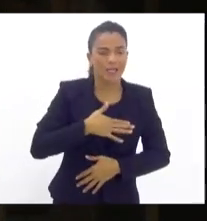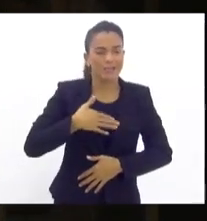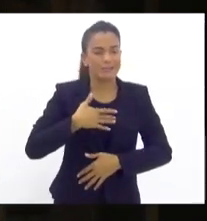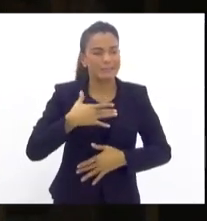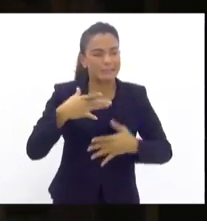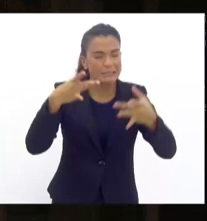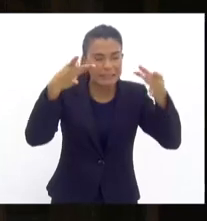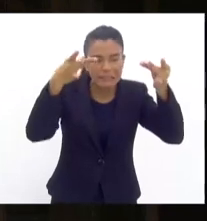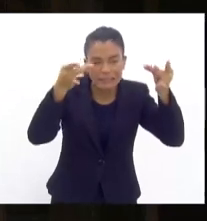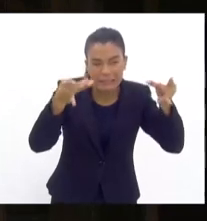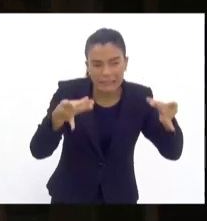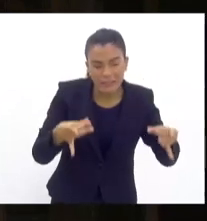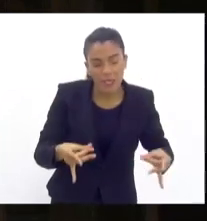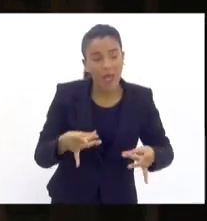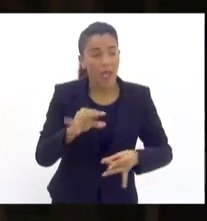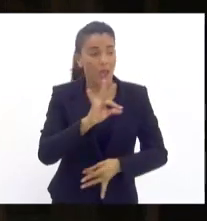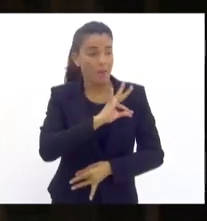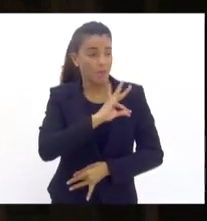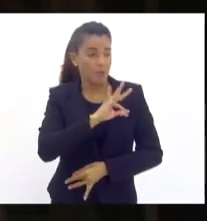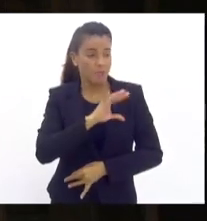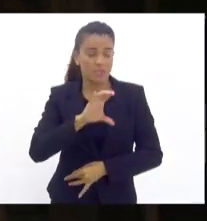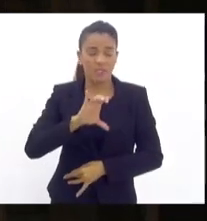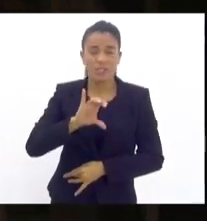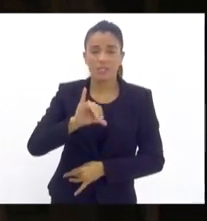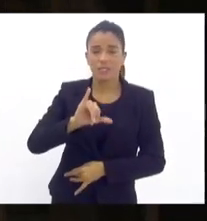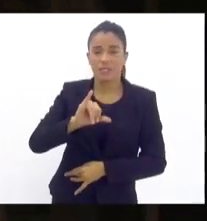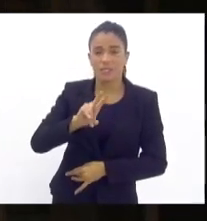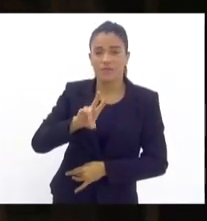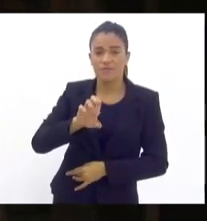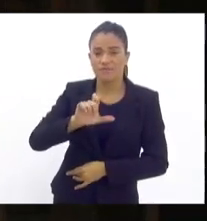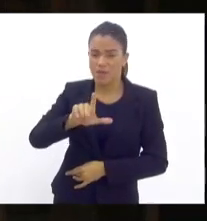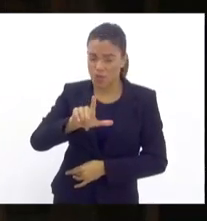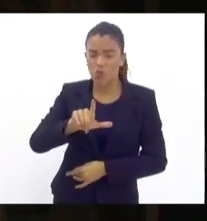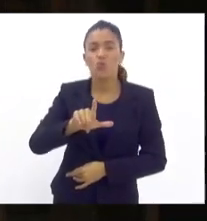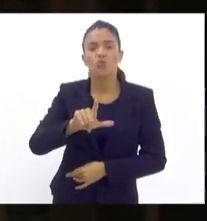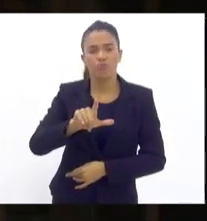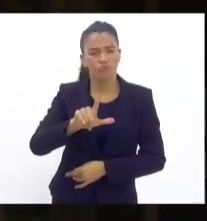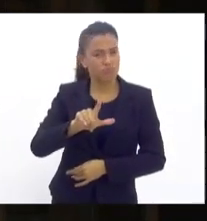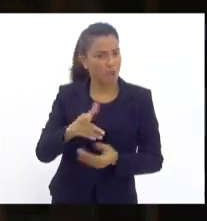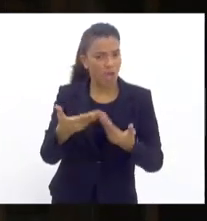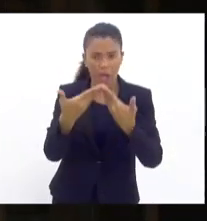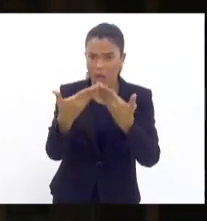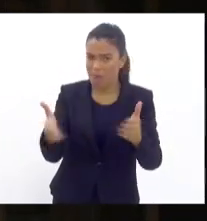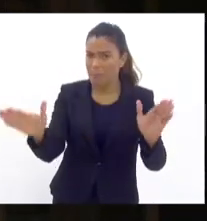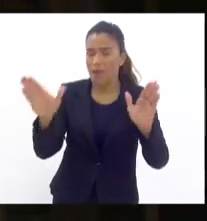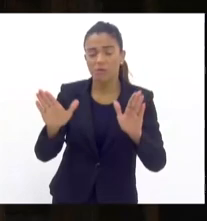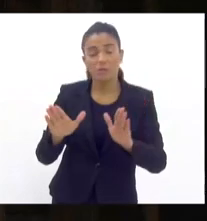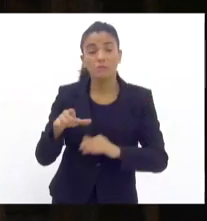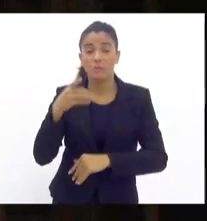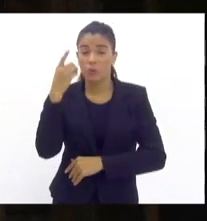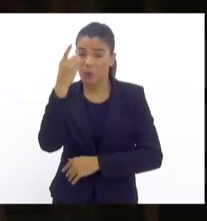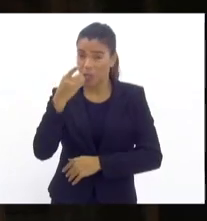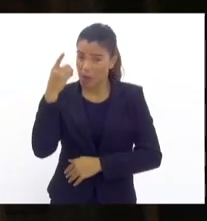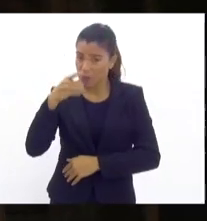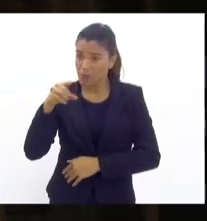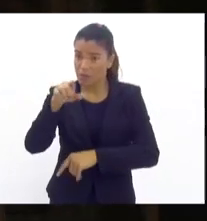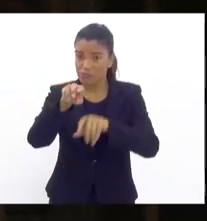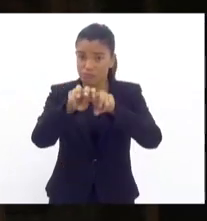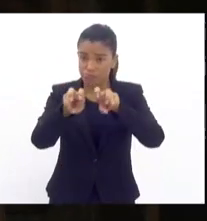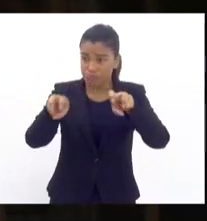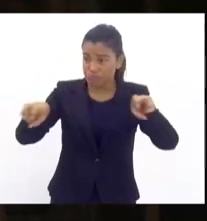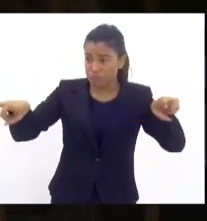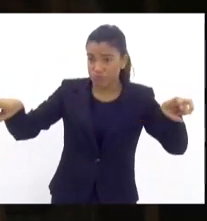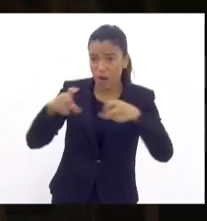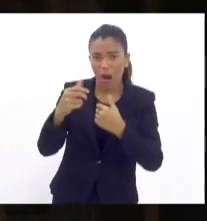civil está aberta à população, eu sou muito feliz de perceber que os senhores deputados apoiam o trabalho da polícia